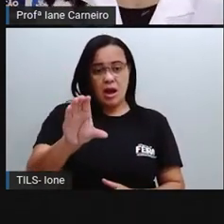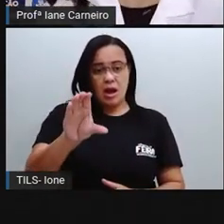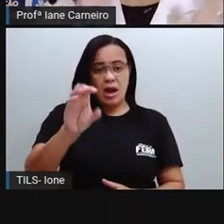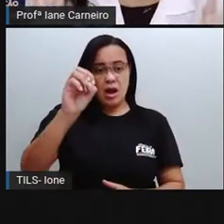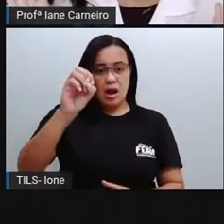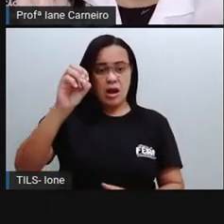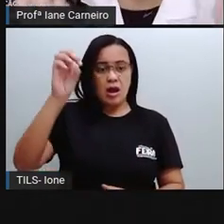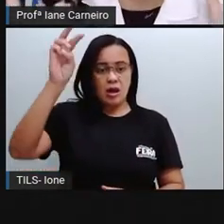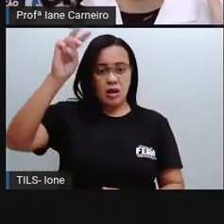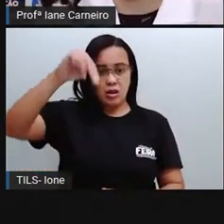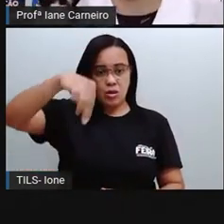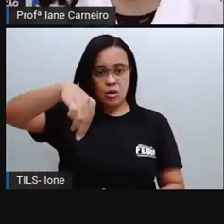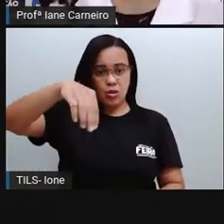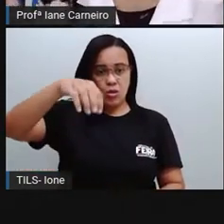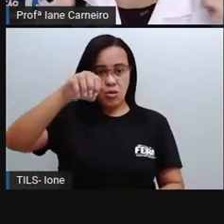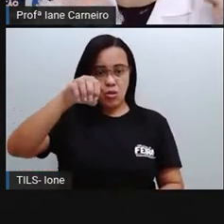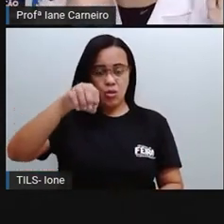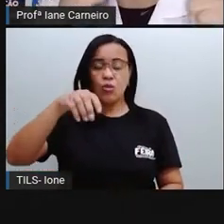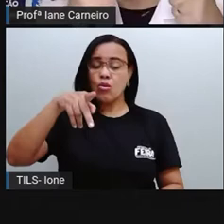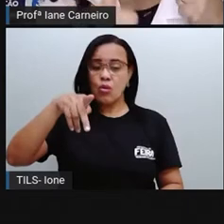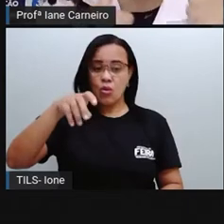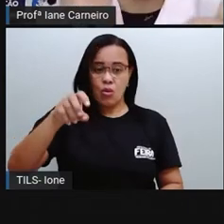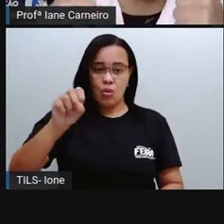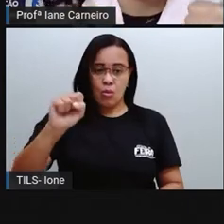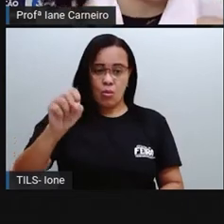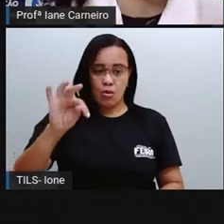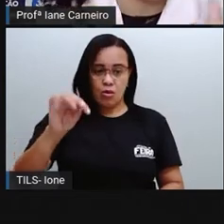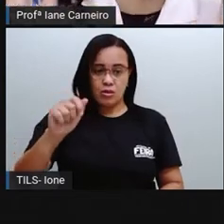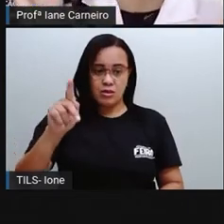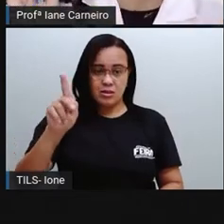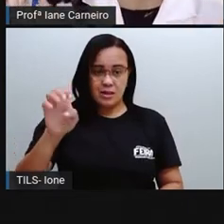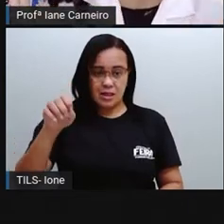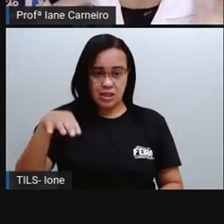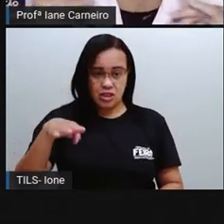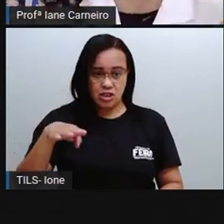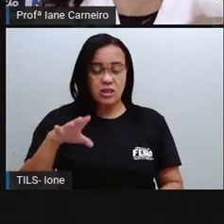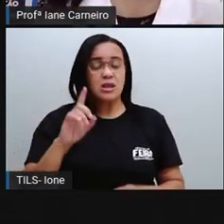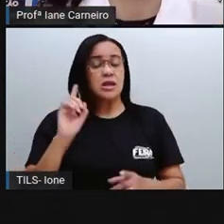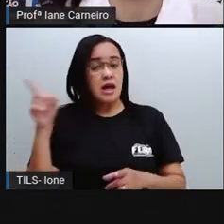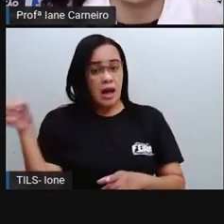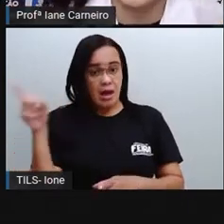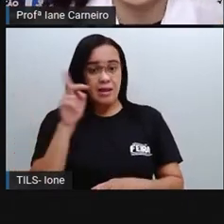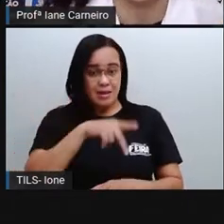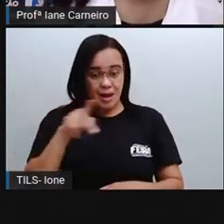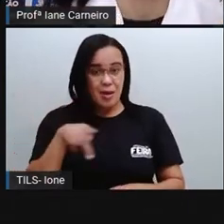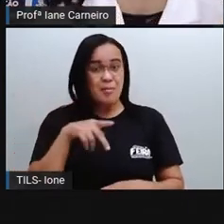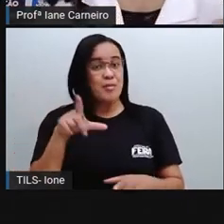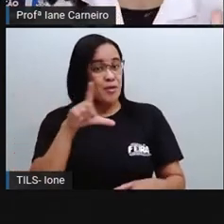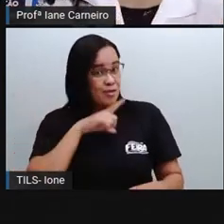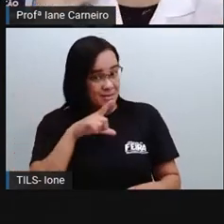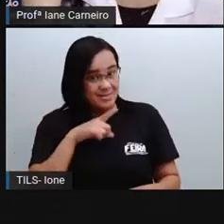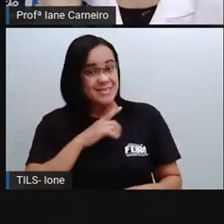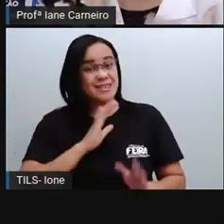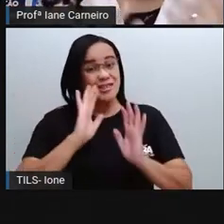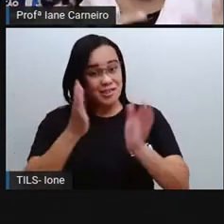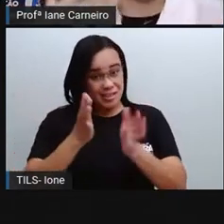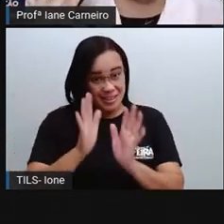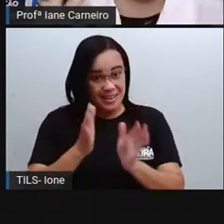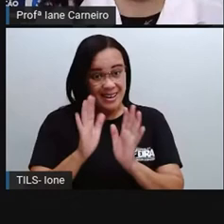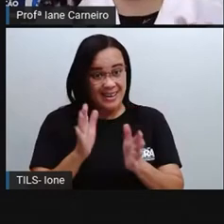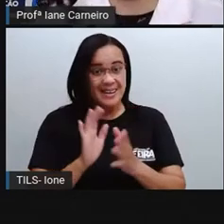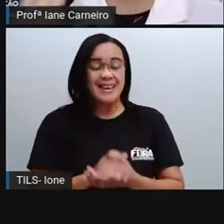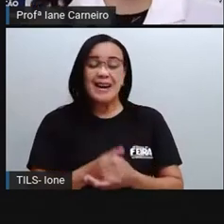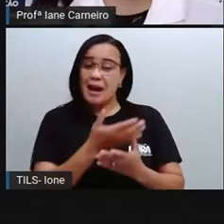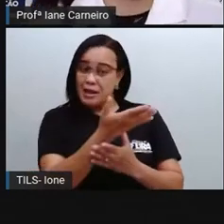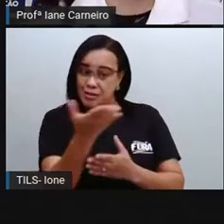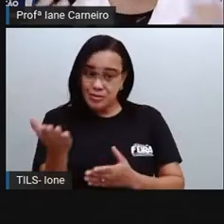e eu espero que a composteira de vocês esteja aí, ó, a todo vapor. A minha tá aqui funcionando bem direitinho, né? Toda vez que eu